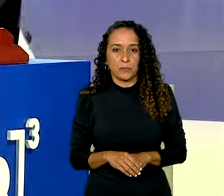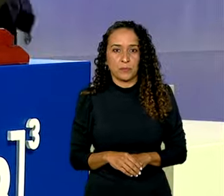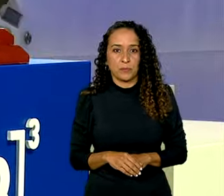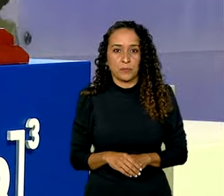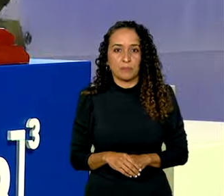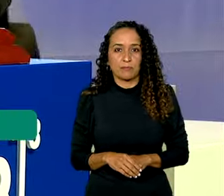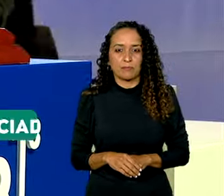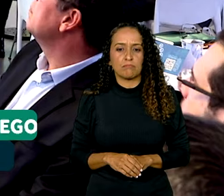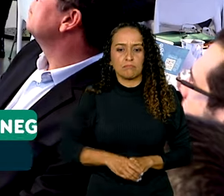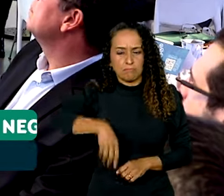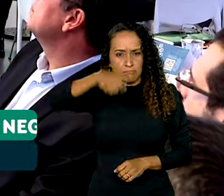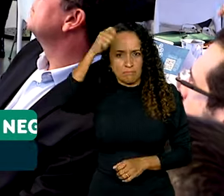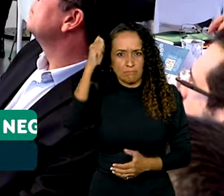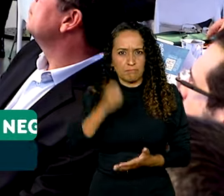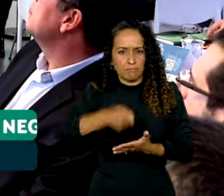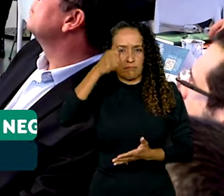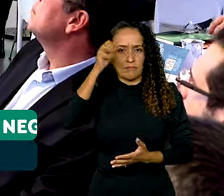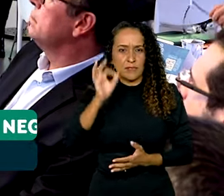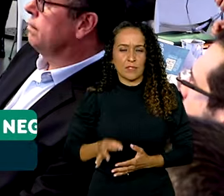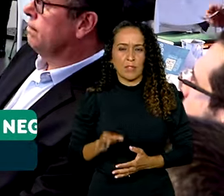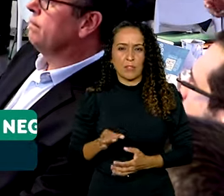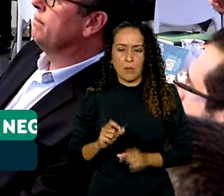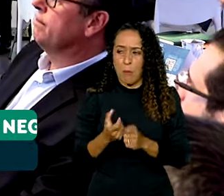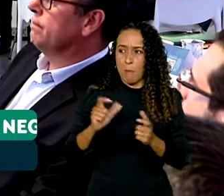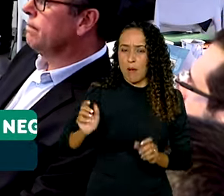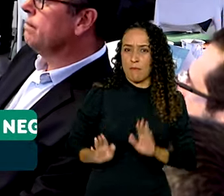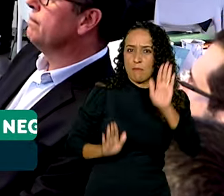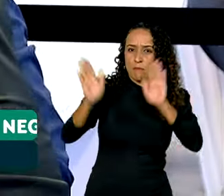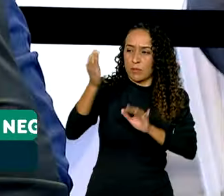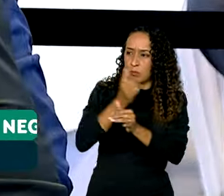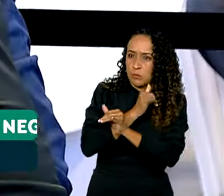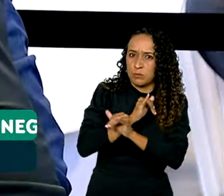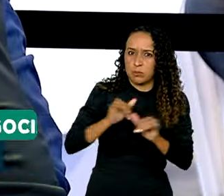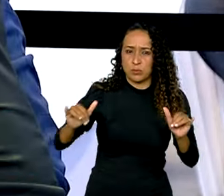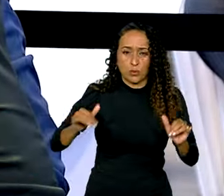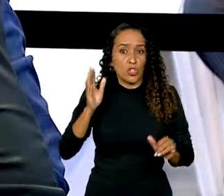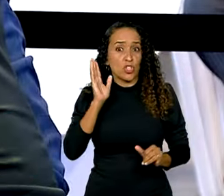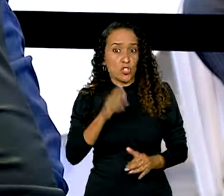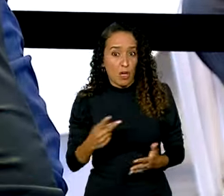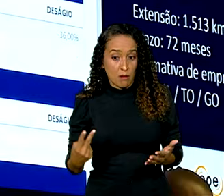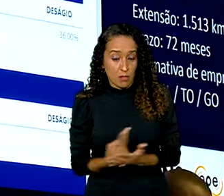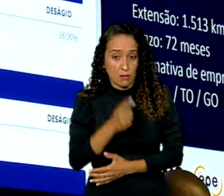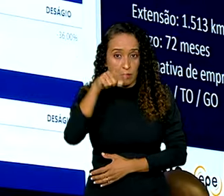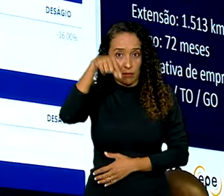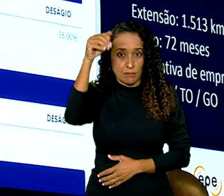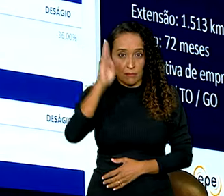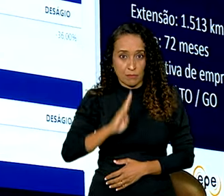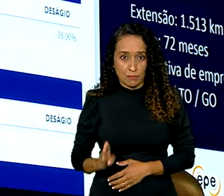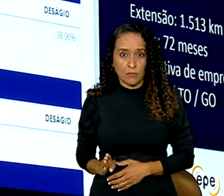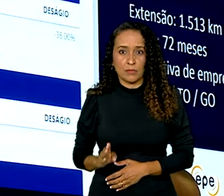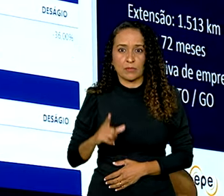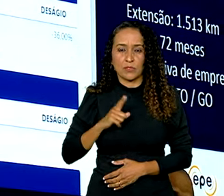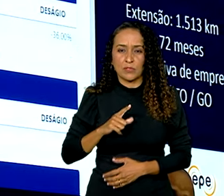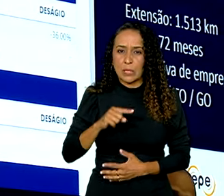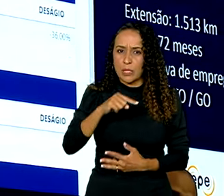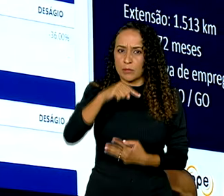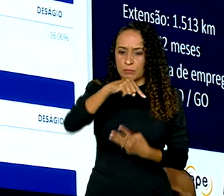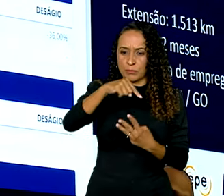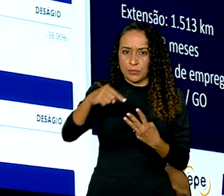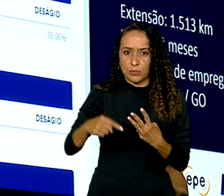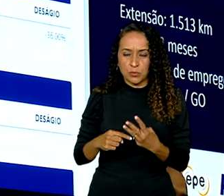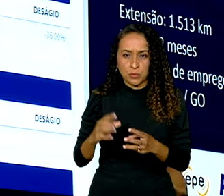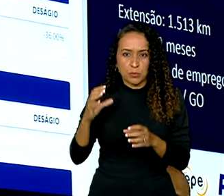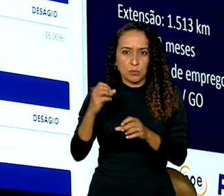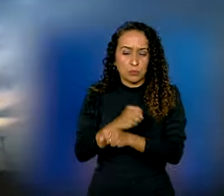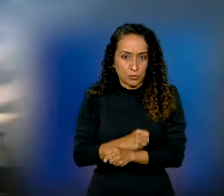Martelo batido. O maior leilão de transmissão de energia já realizado no Brasil teve todos os três lotes